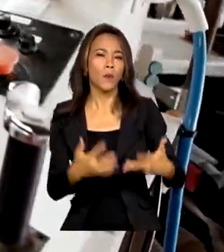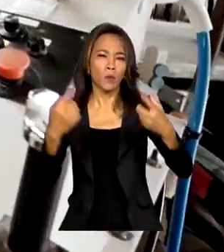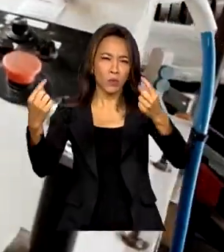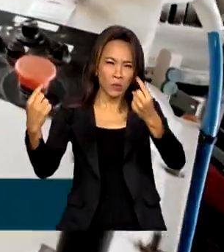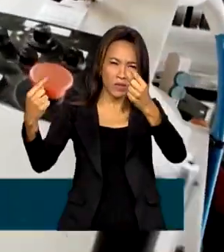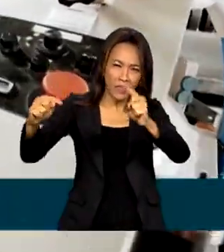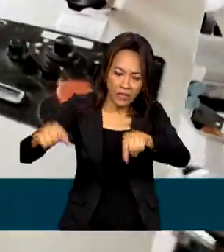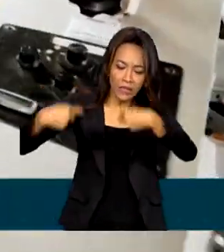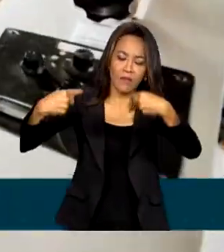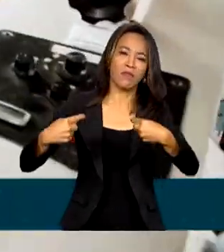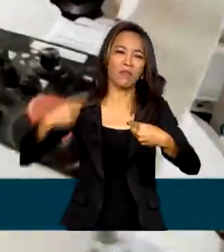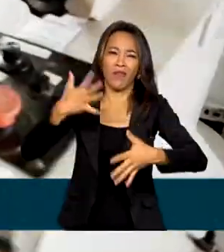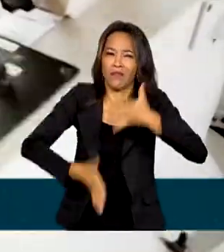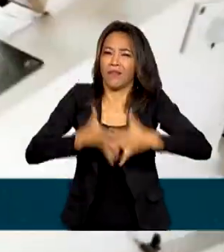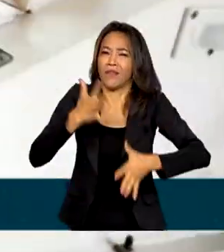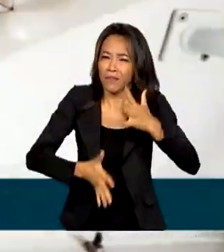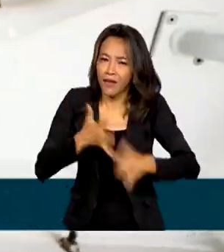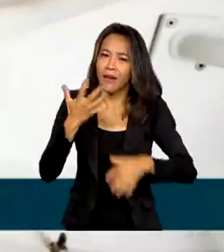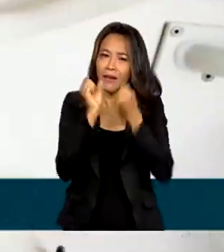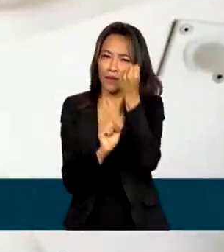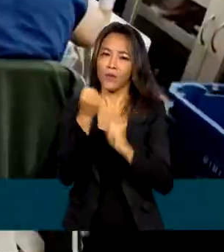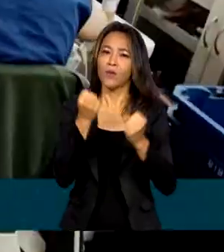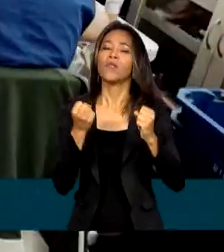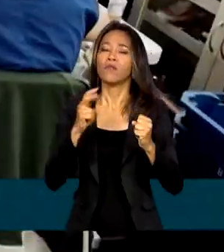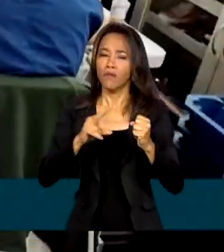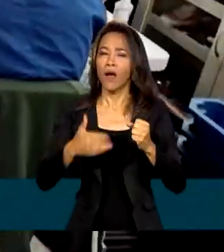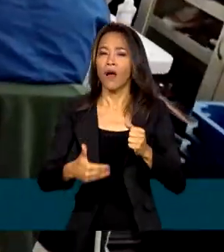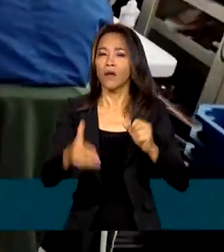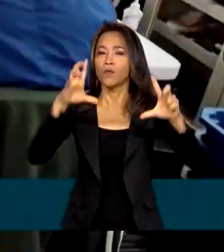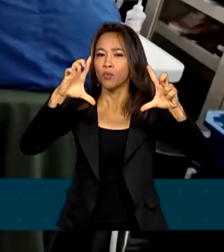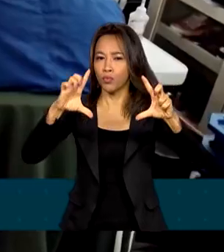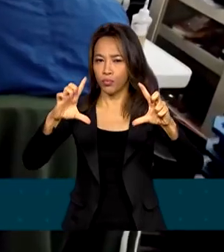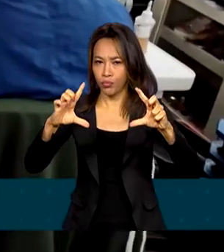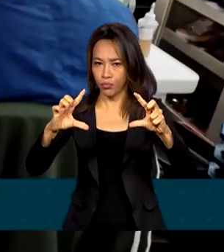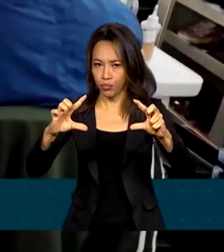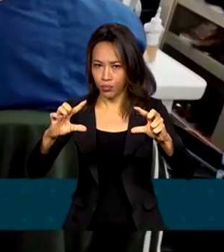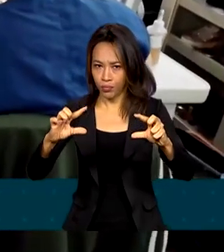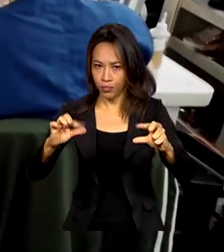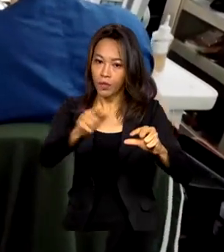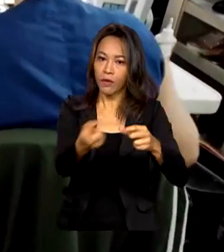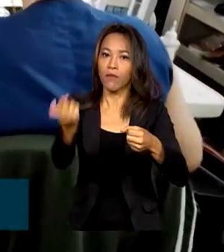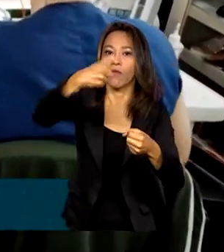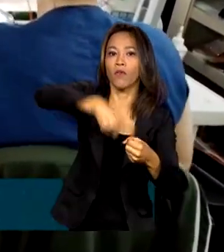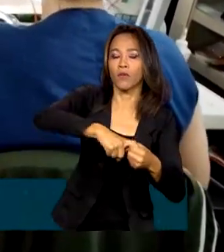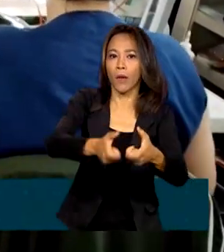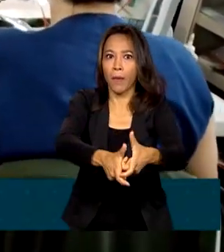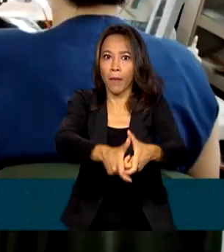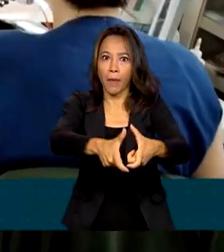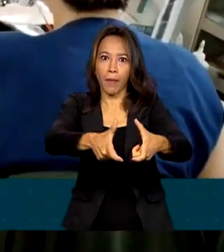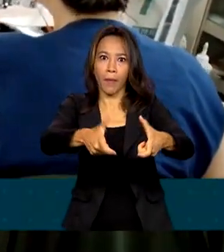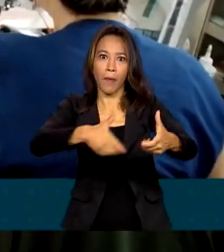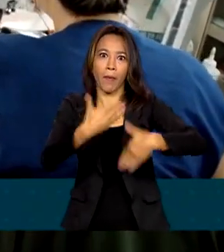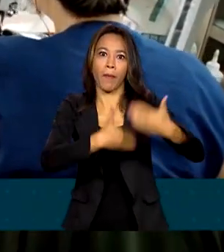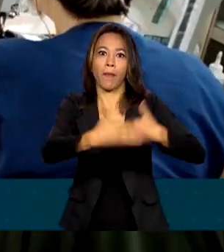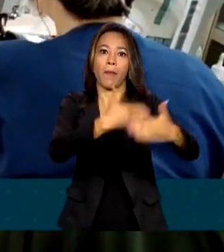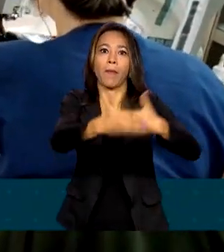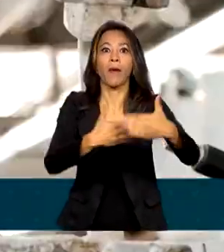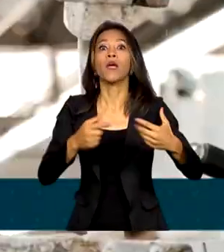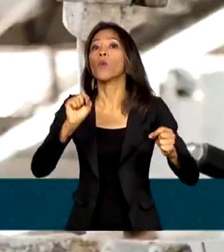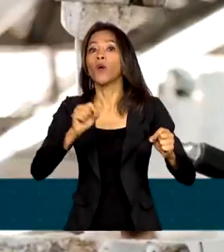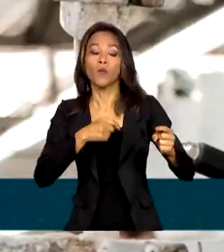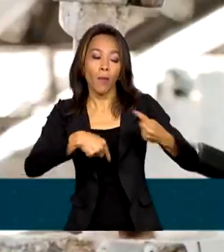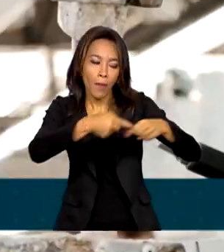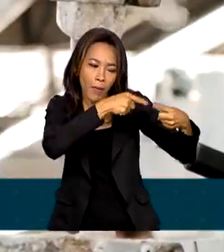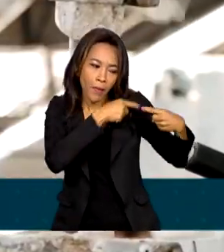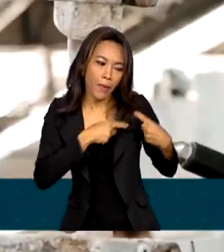atrapalham a indústria estão sendo superados aos poucos e o setor vai voltar a crescer quando a reforma tributária, em discussão no Congresso,